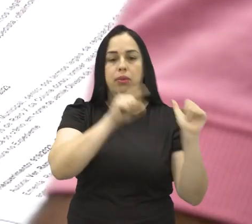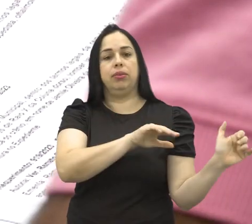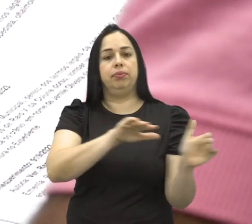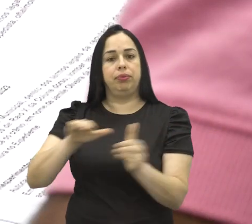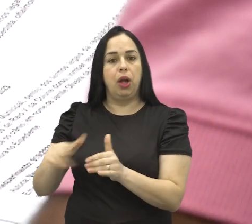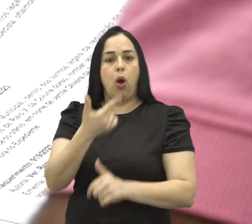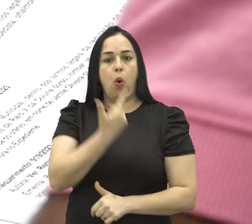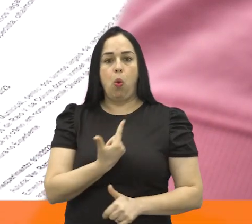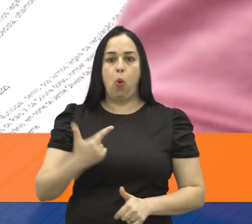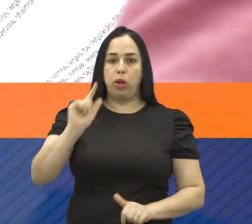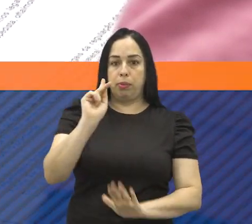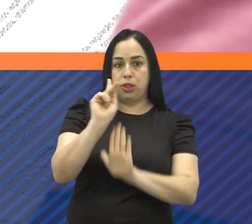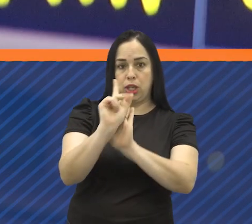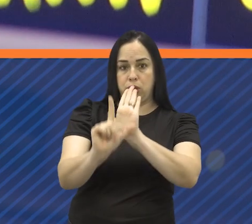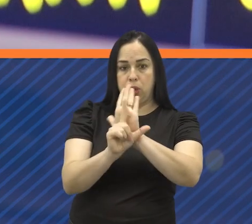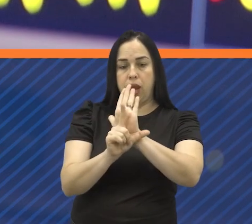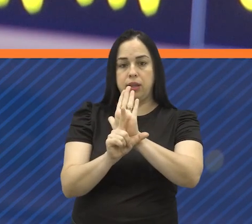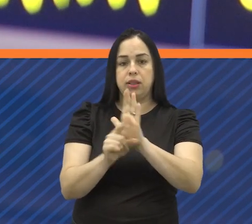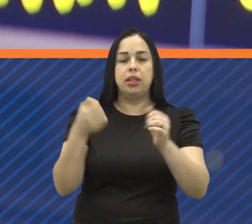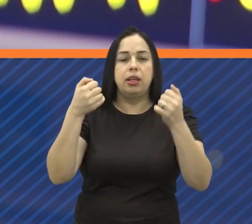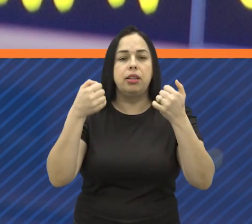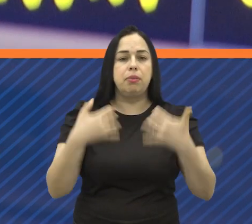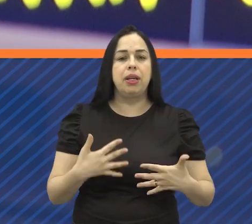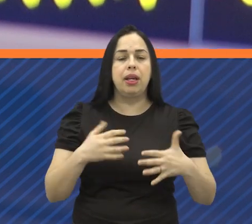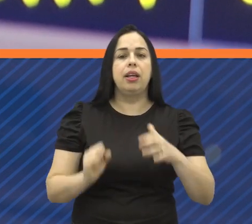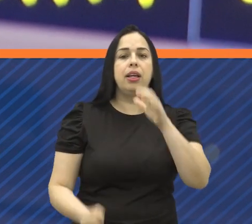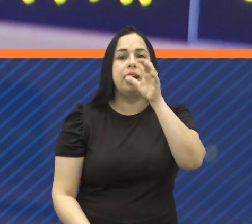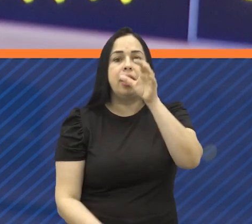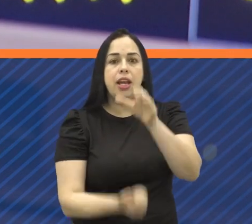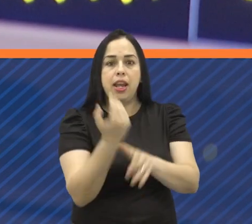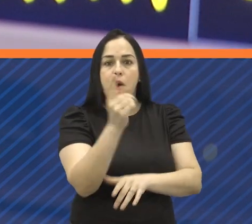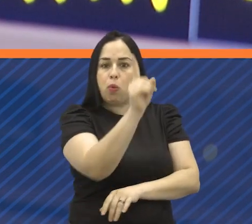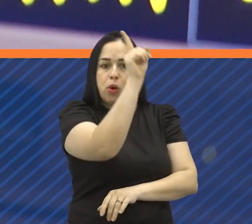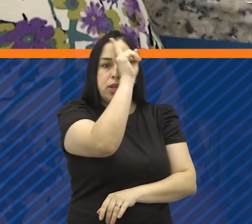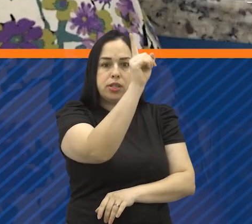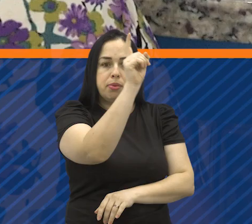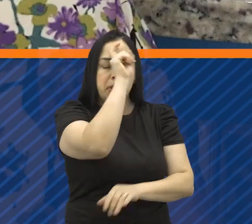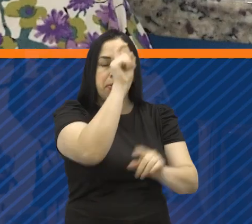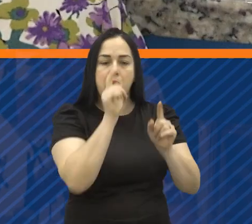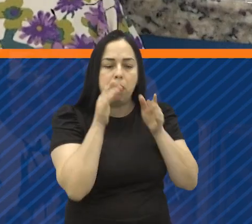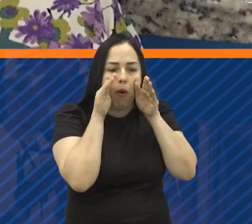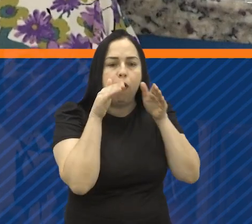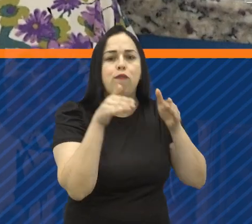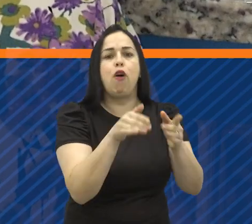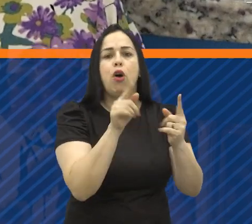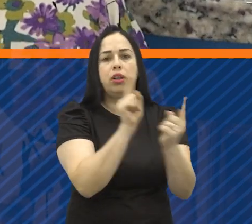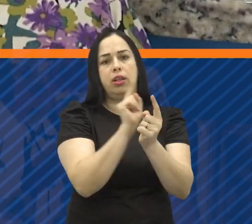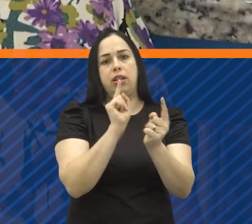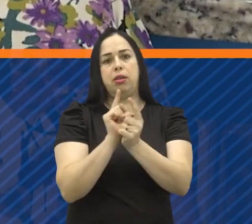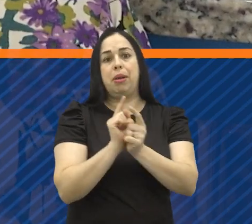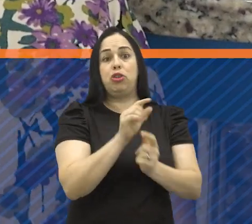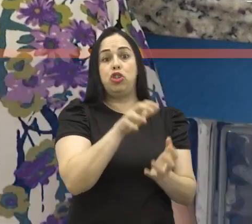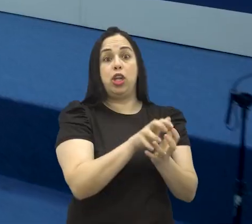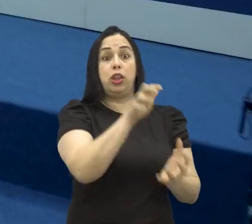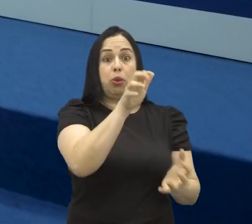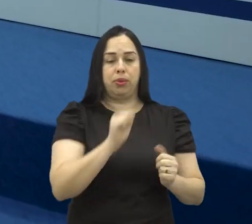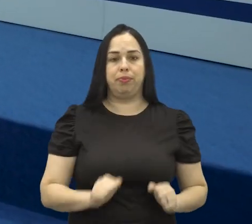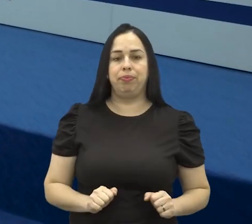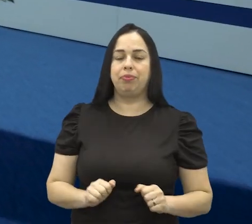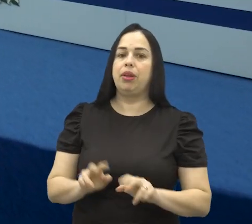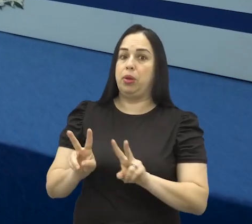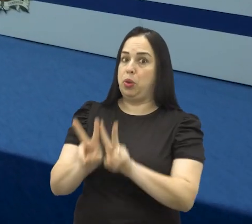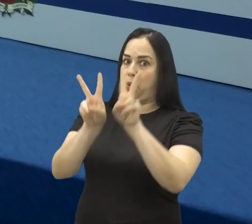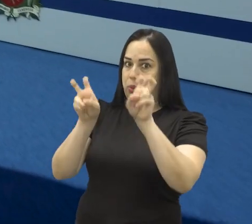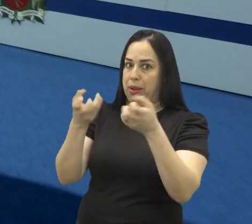Já outro projeto da pauta permite a criação de hospital específico para o atendimento de idosos na cidade. E a